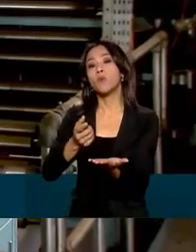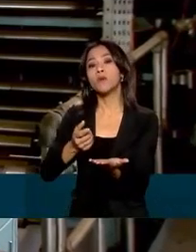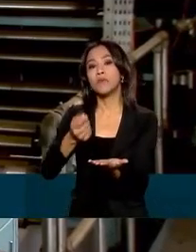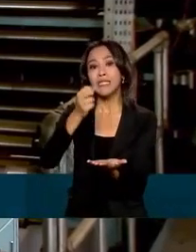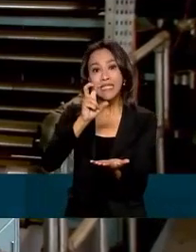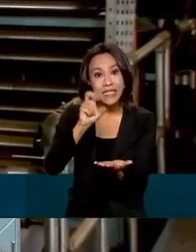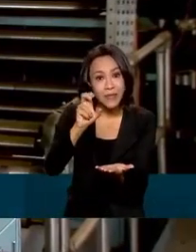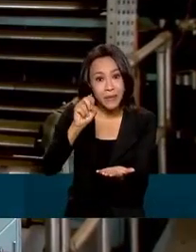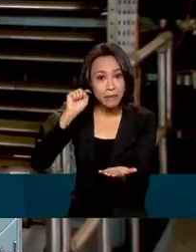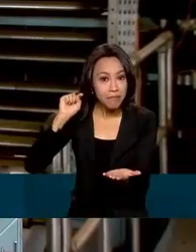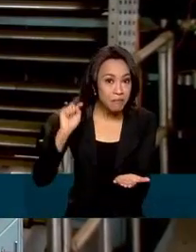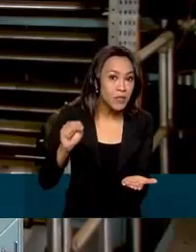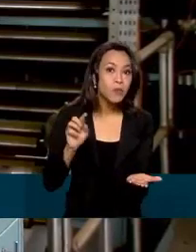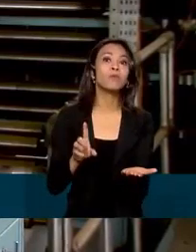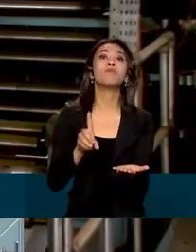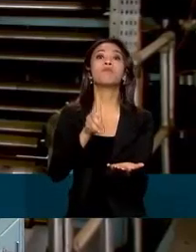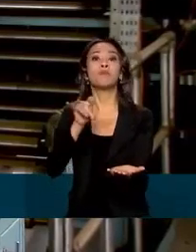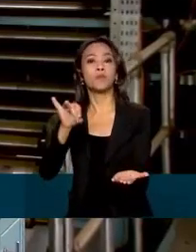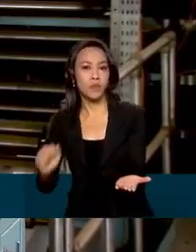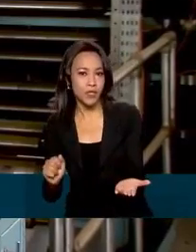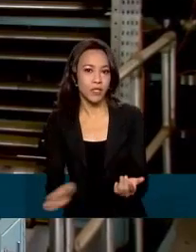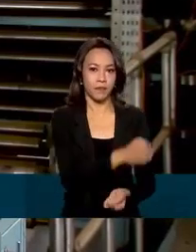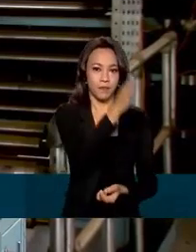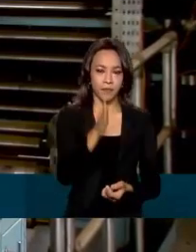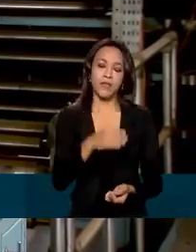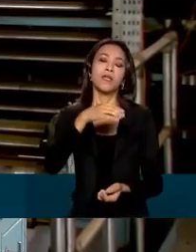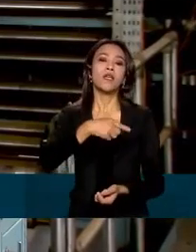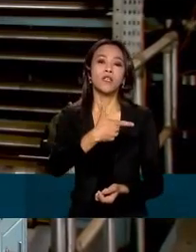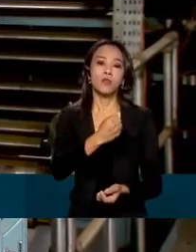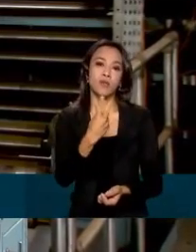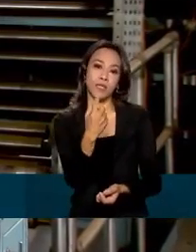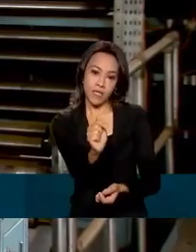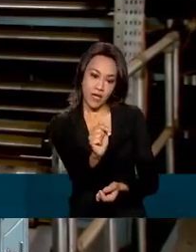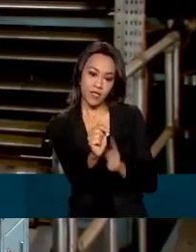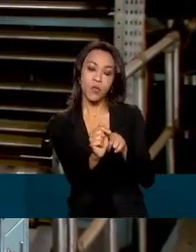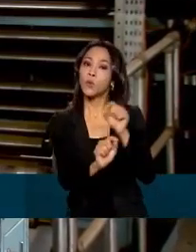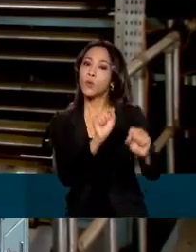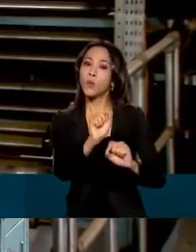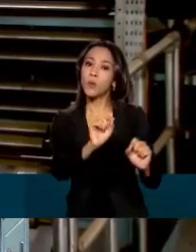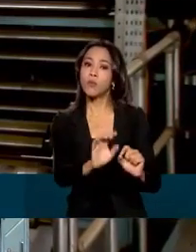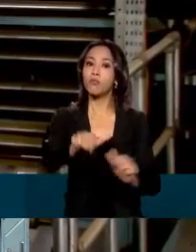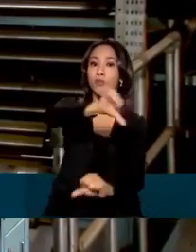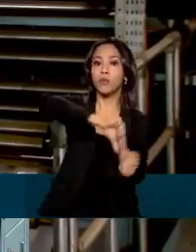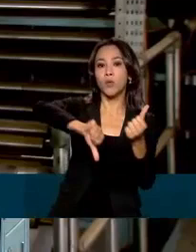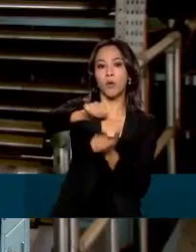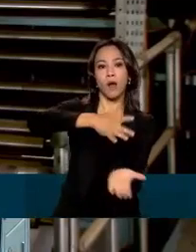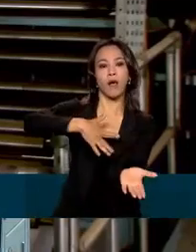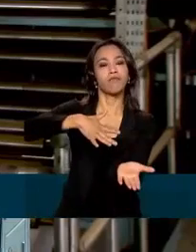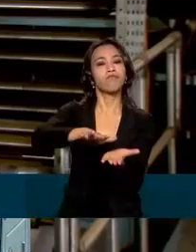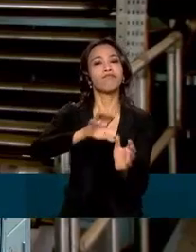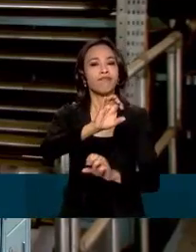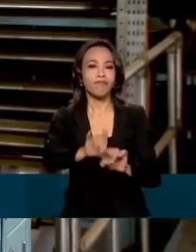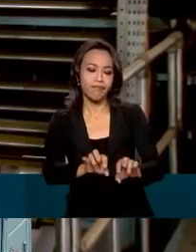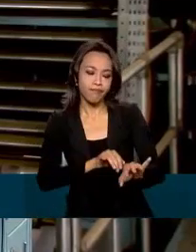50 mil exemplares por dia Em 2017, a publicação passou a ser exclusivamente eletrônica E